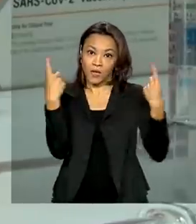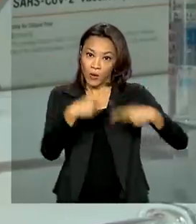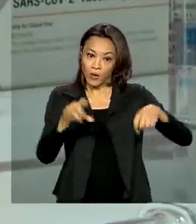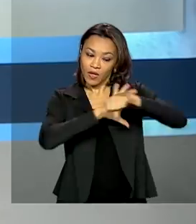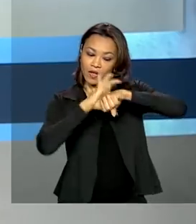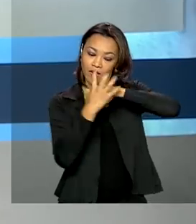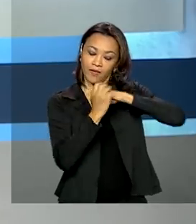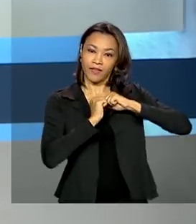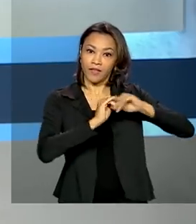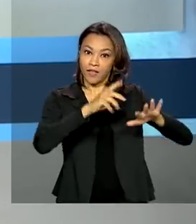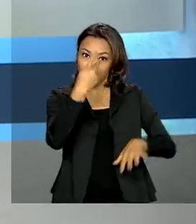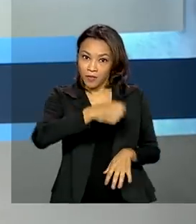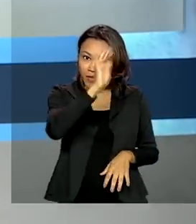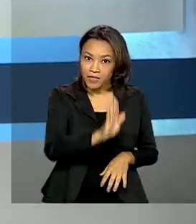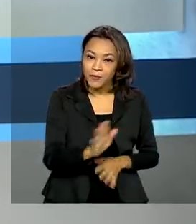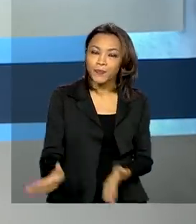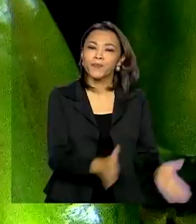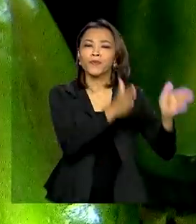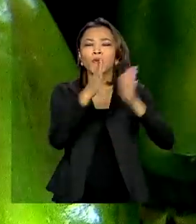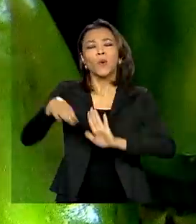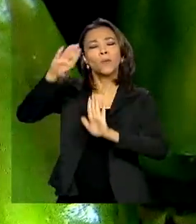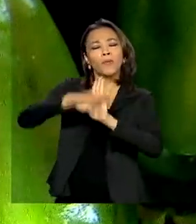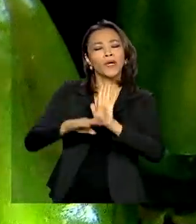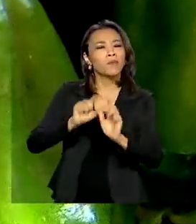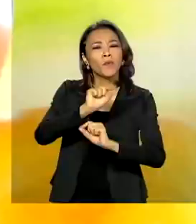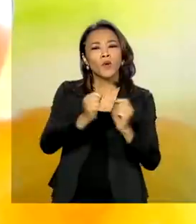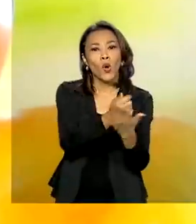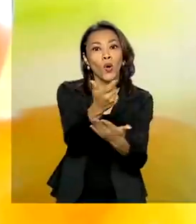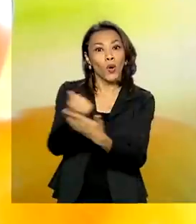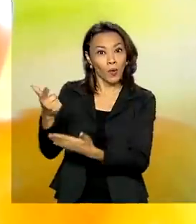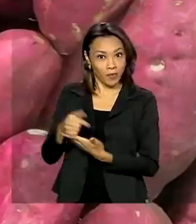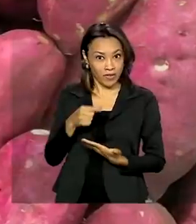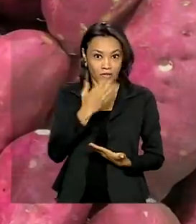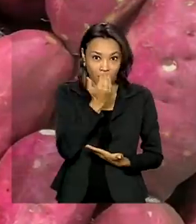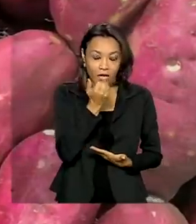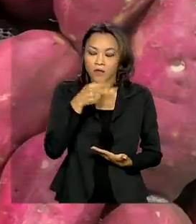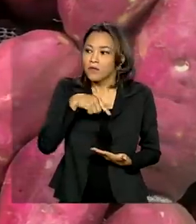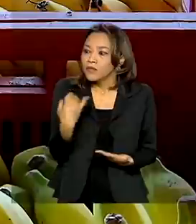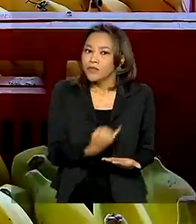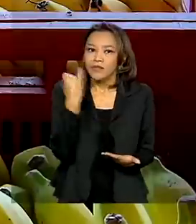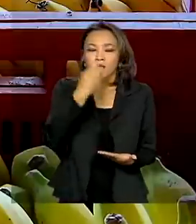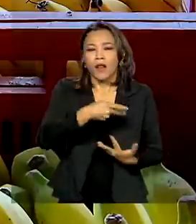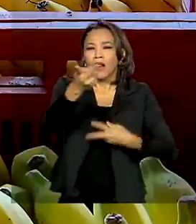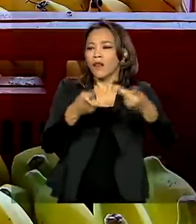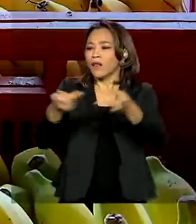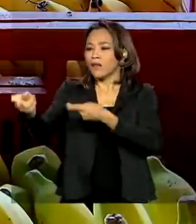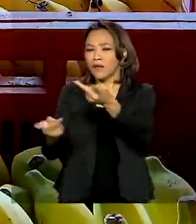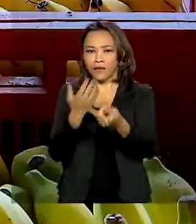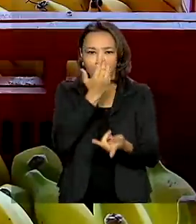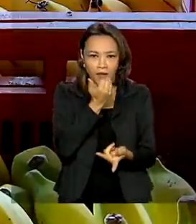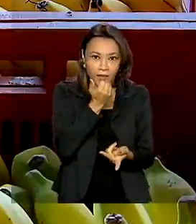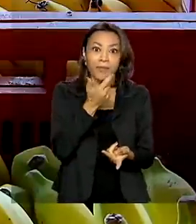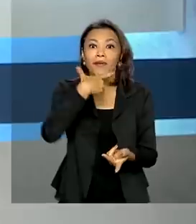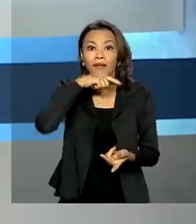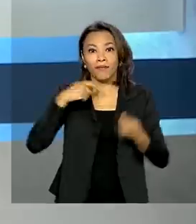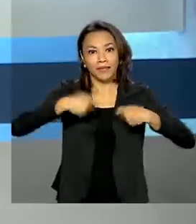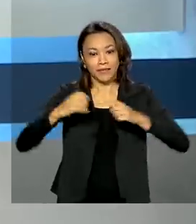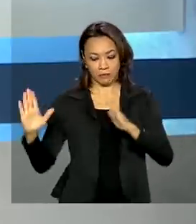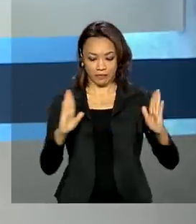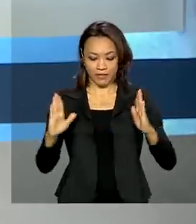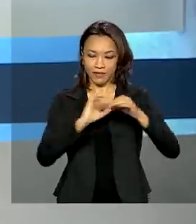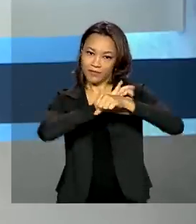Brasil. Programa de aquisição de alimentos foi essencial para levar comida a quem precisa durante a pandemia.